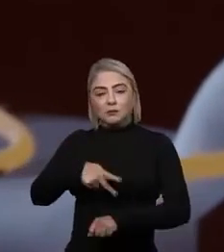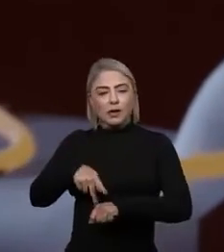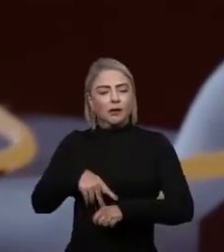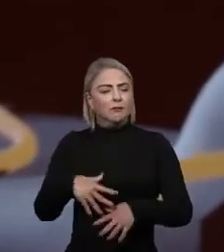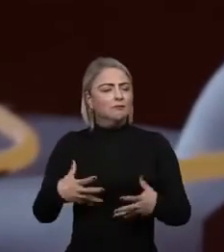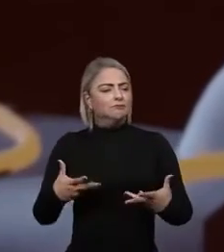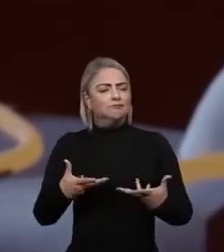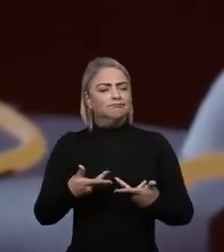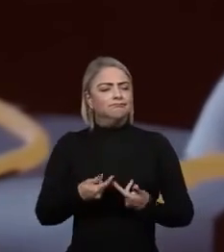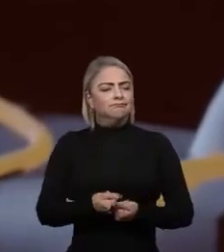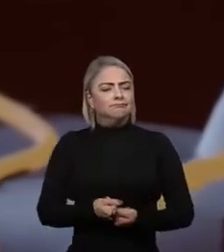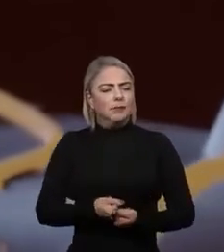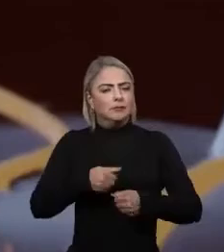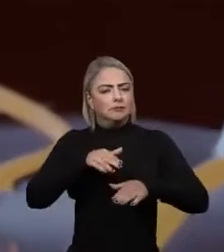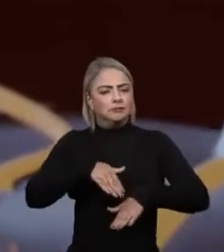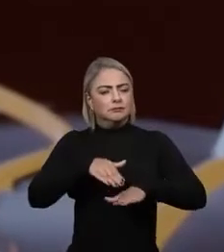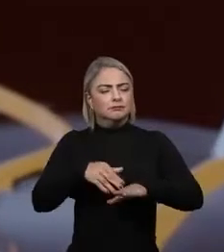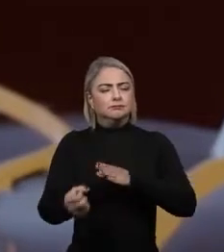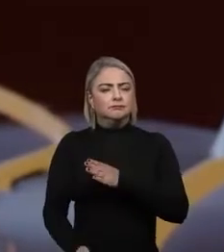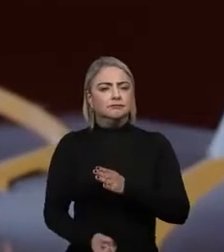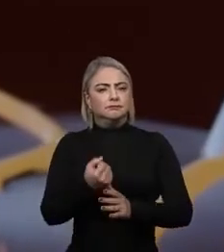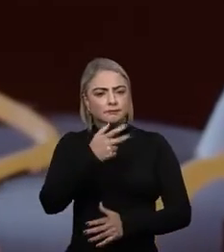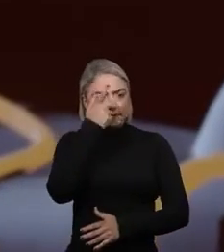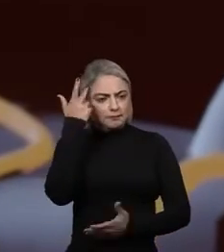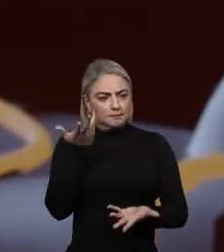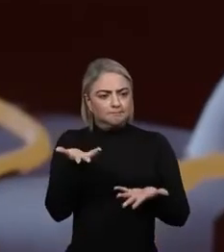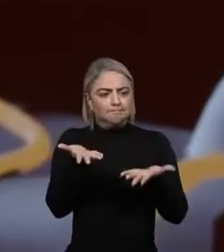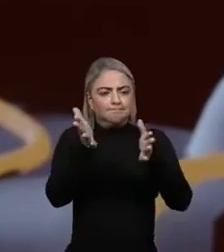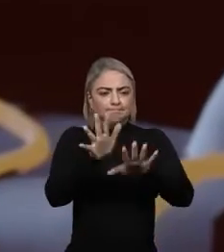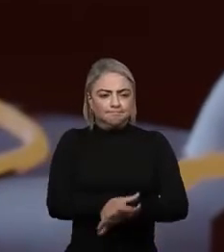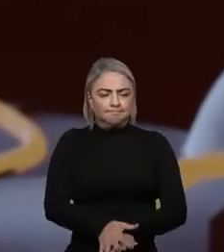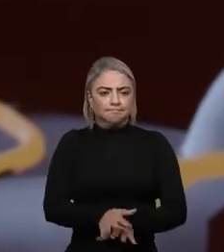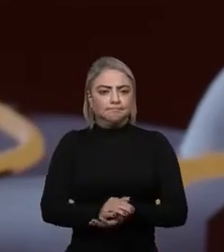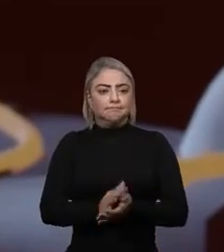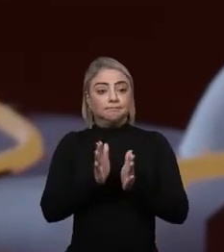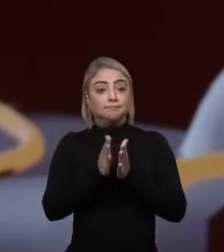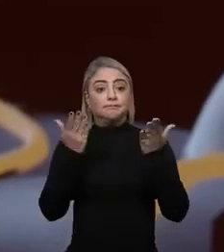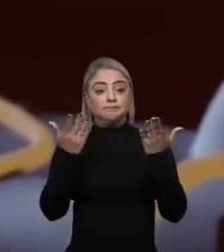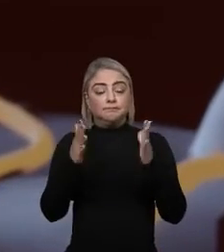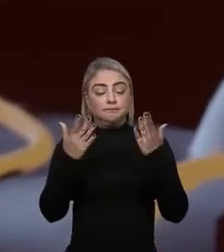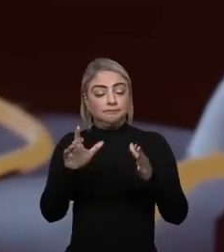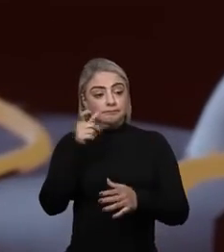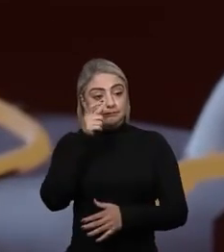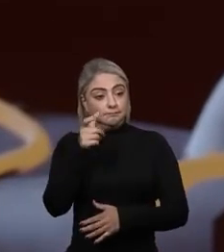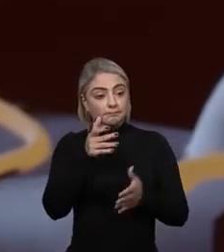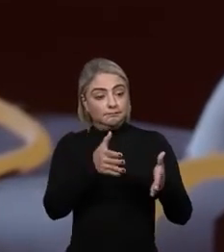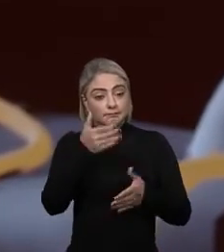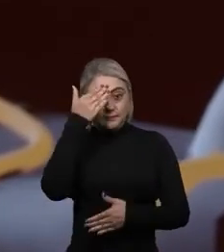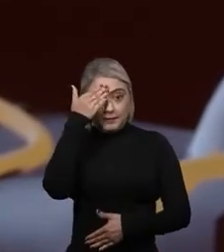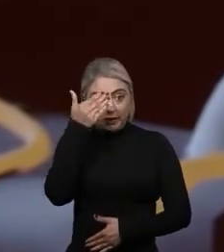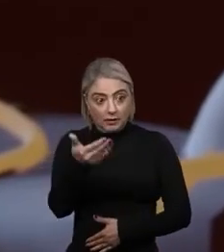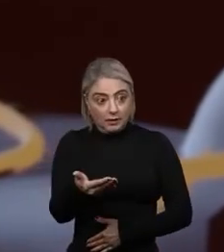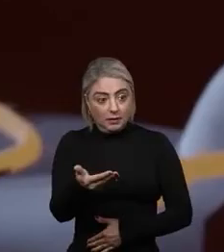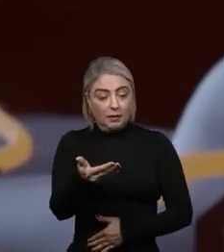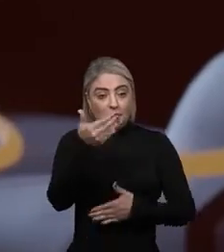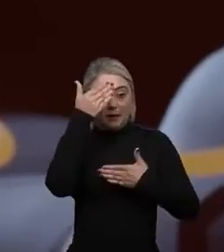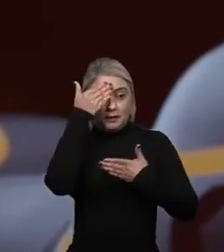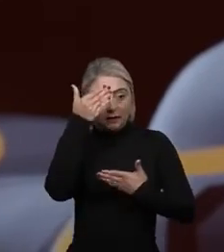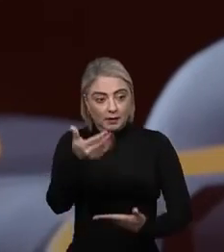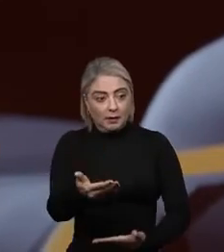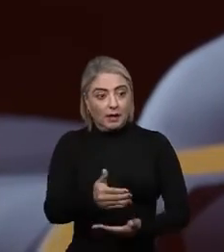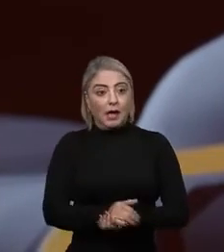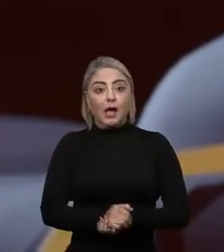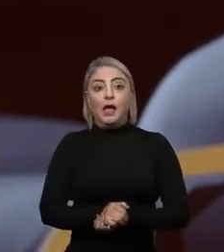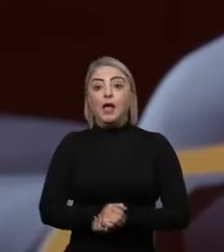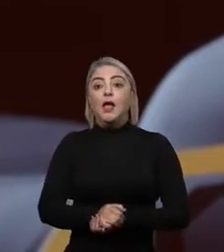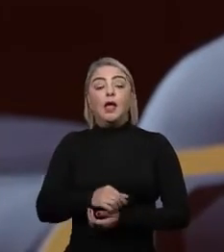fantástico ver esse movimento acontecendo, das pessoas se engajando. Então, eu queria parabenizar todos que participaram, agradecer, agradecer bastante àqueles que